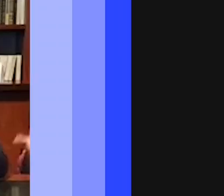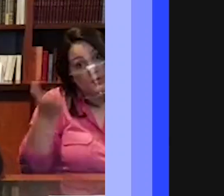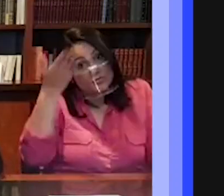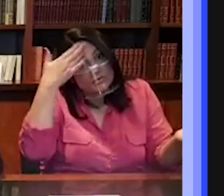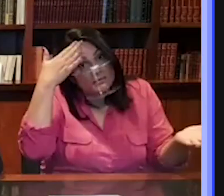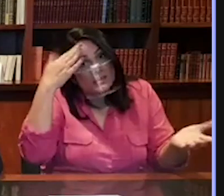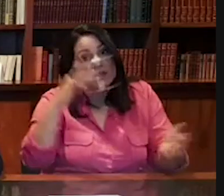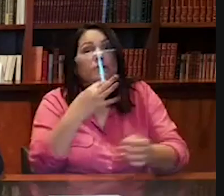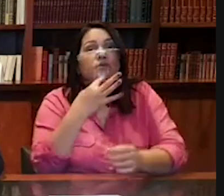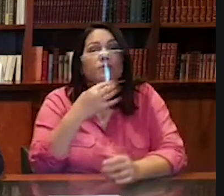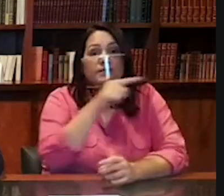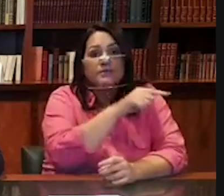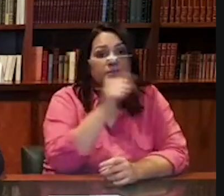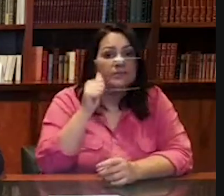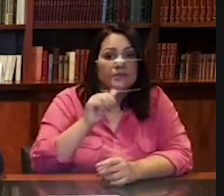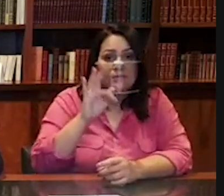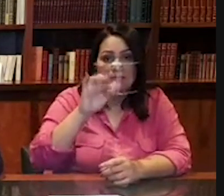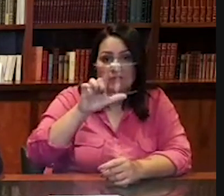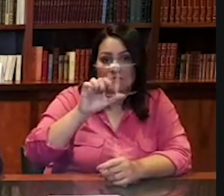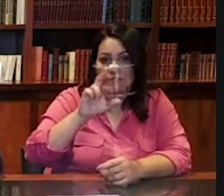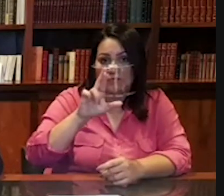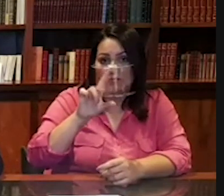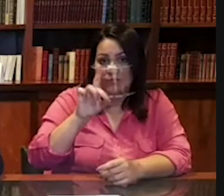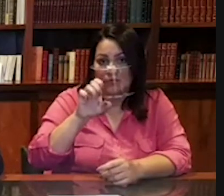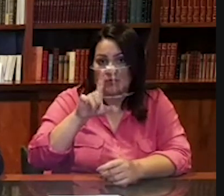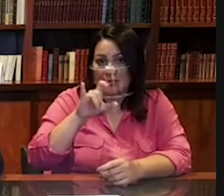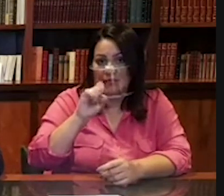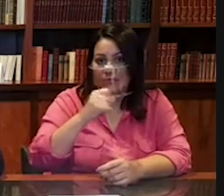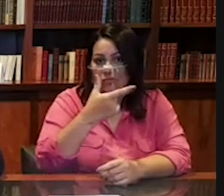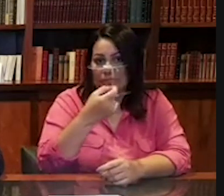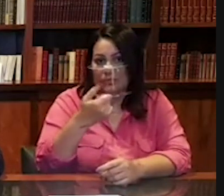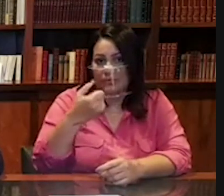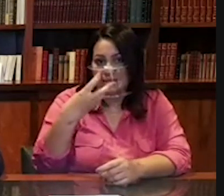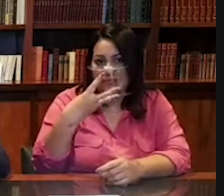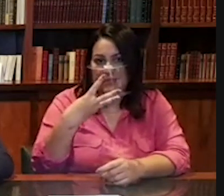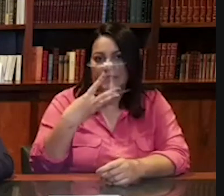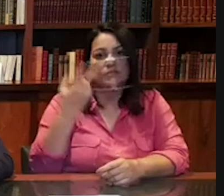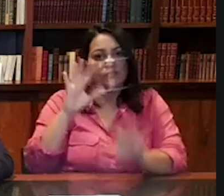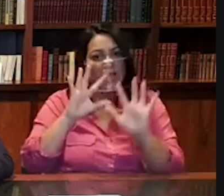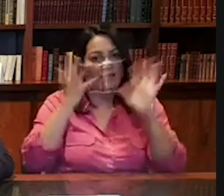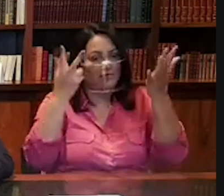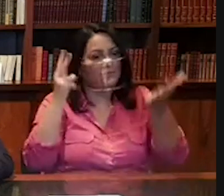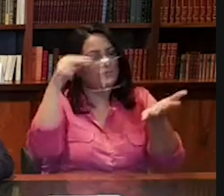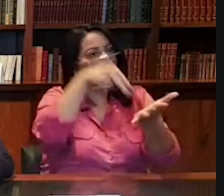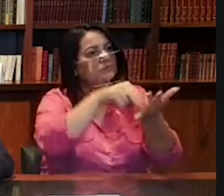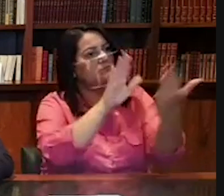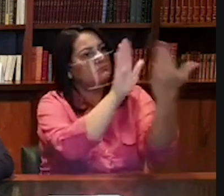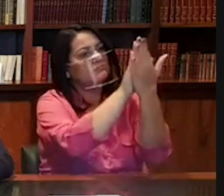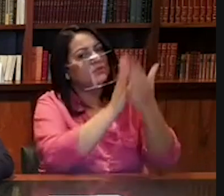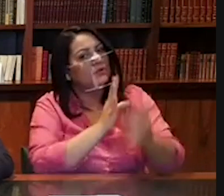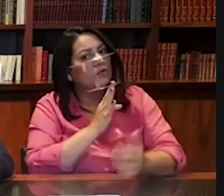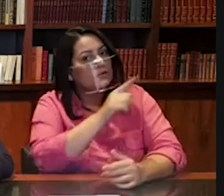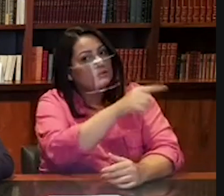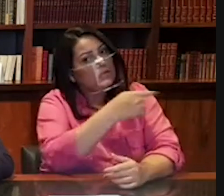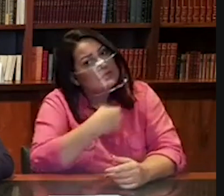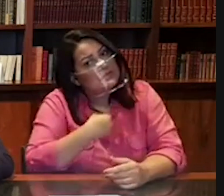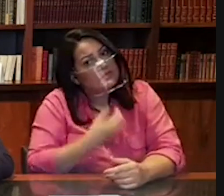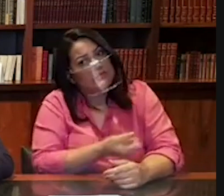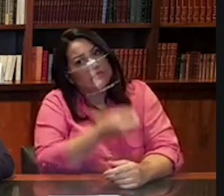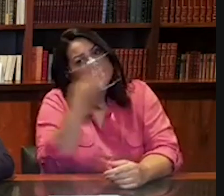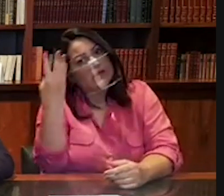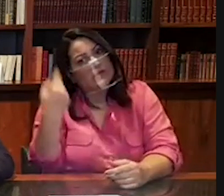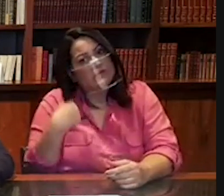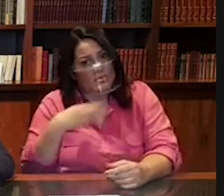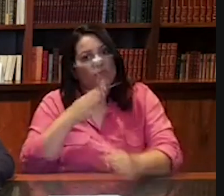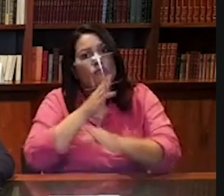Eu conheci a Flor de Lins em 2013, eu fui num evento e conheci ela pessoalmente, mas eu, como milhões de brasileiros, fomos no cinema